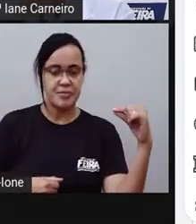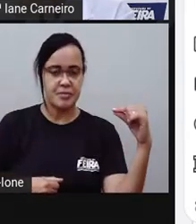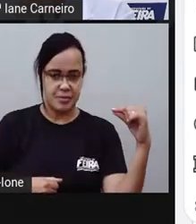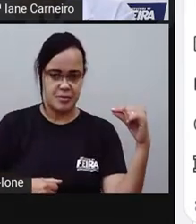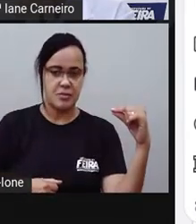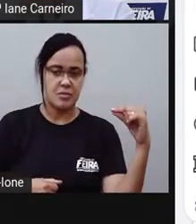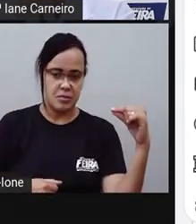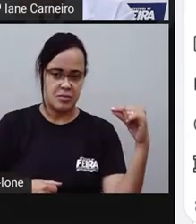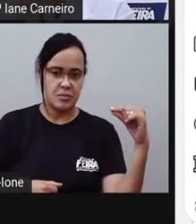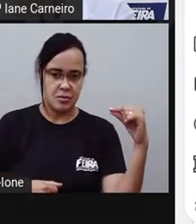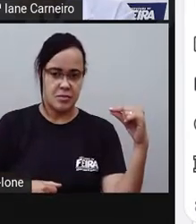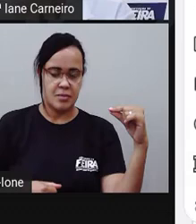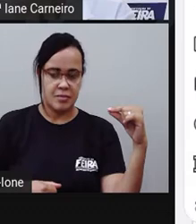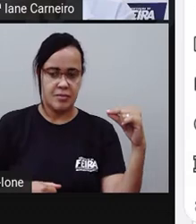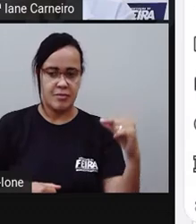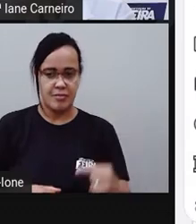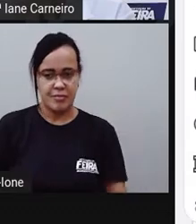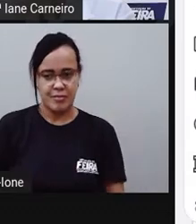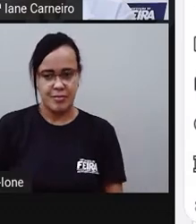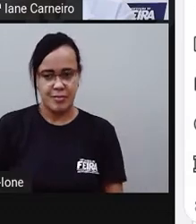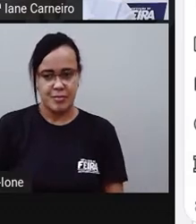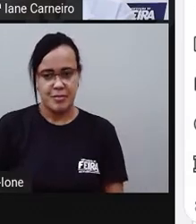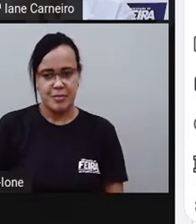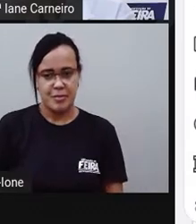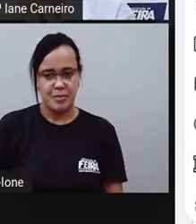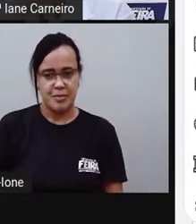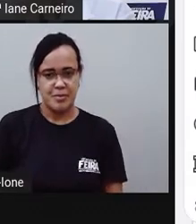Pronto, tentando desenhar o cavalo, viu gente? No jump.